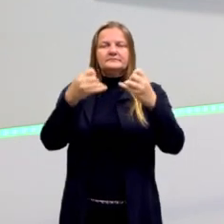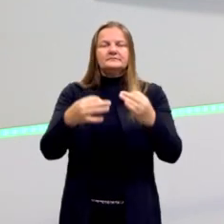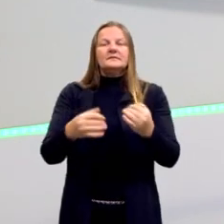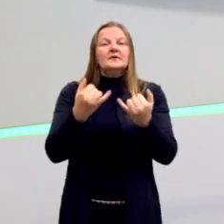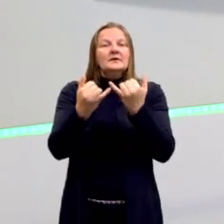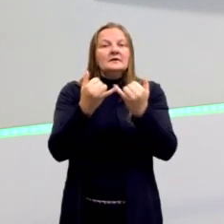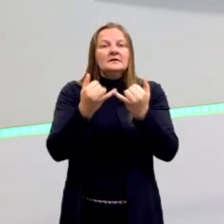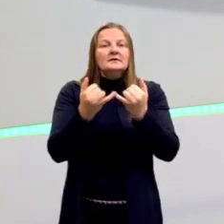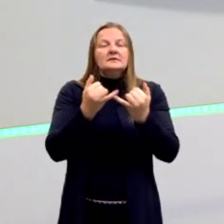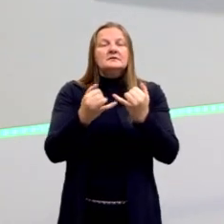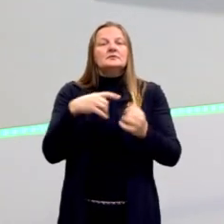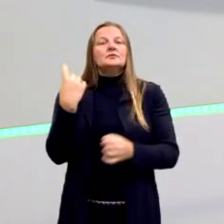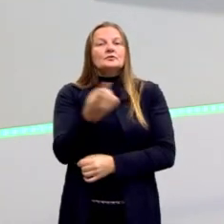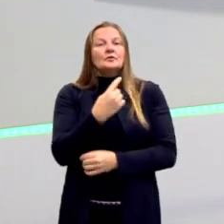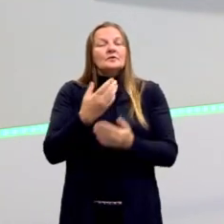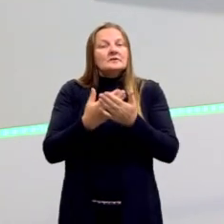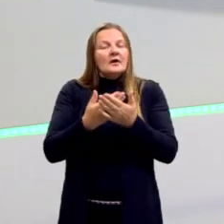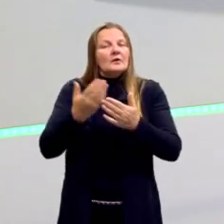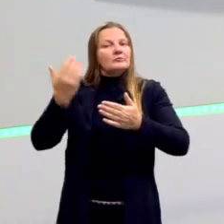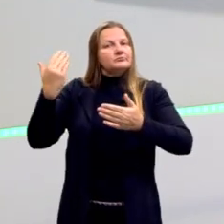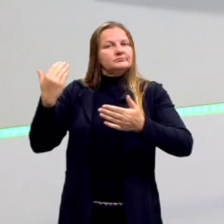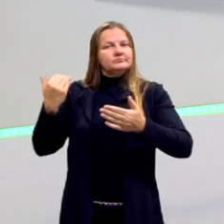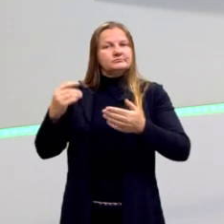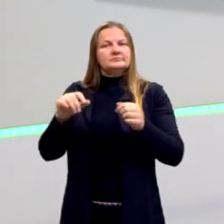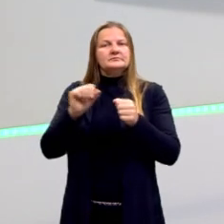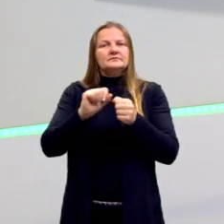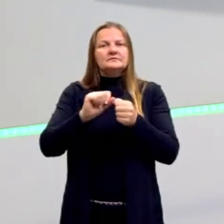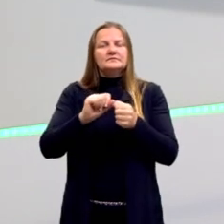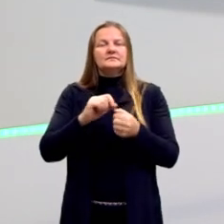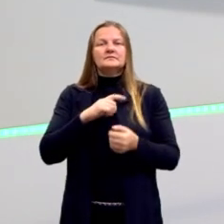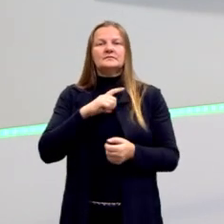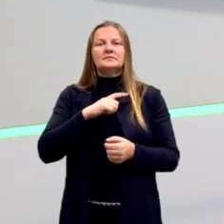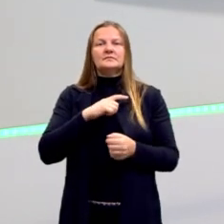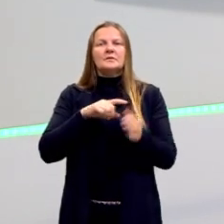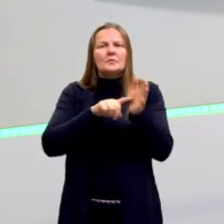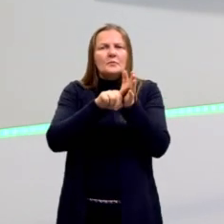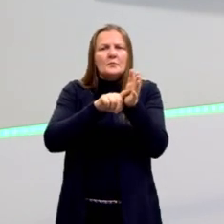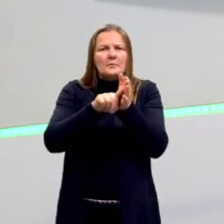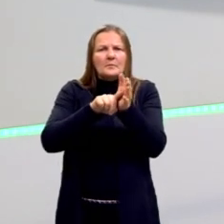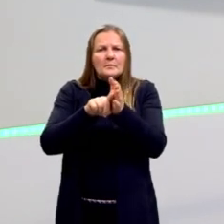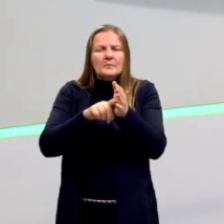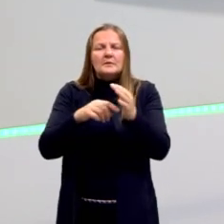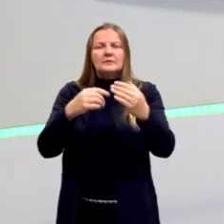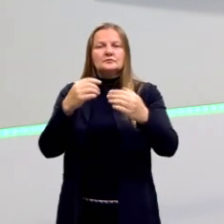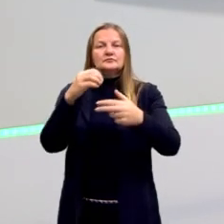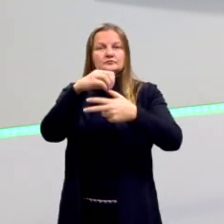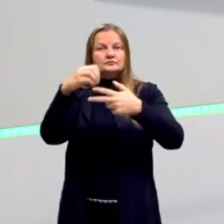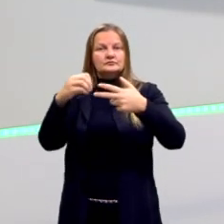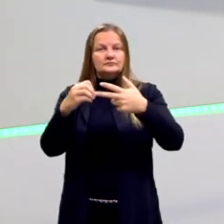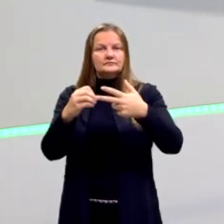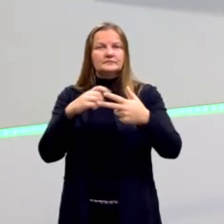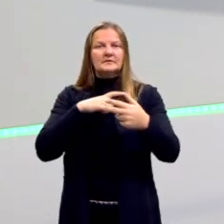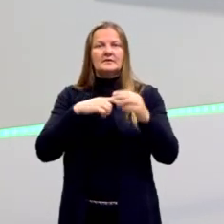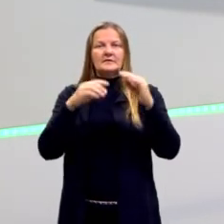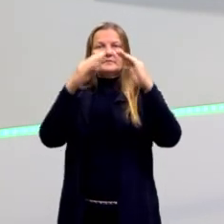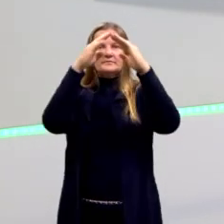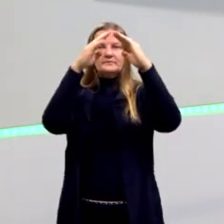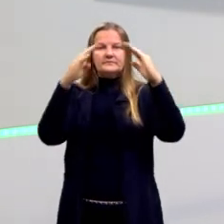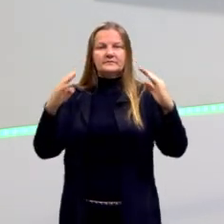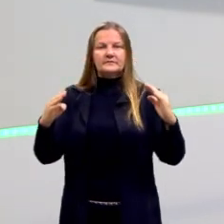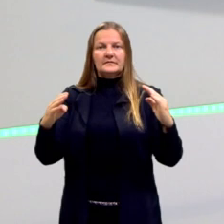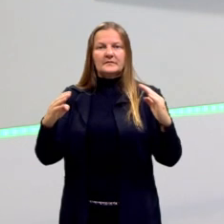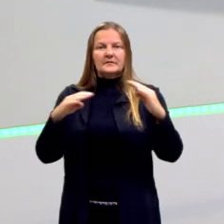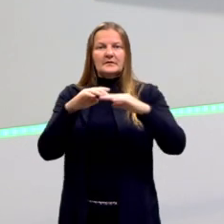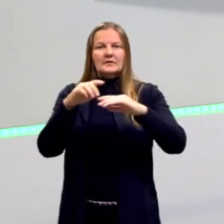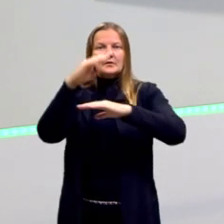exercício que nós trabalhamos na aula anterior. Nós vimos uma questão sobre um triângulo que foi feito uma dobradura,